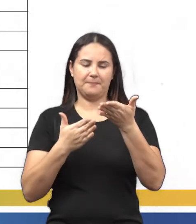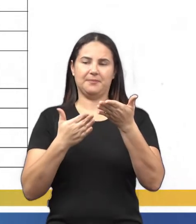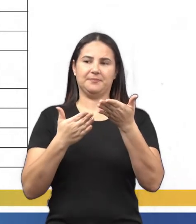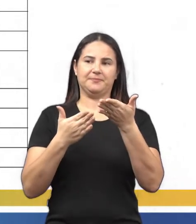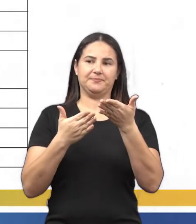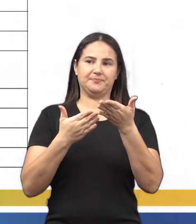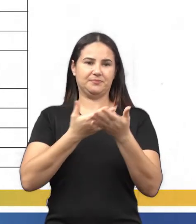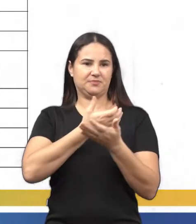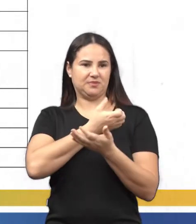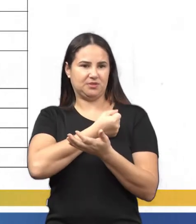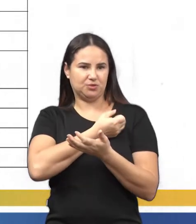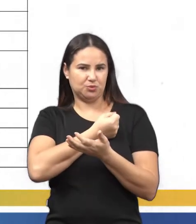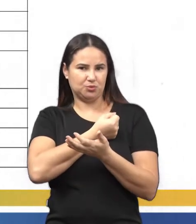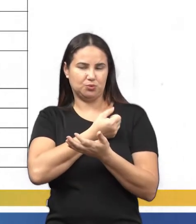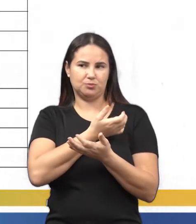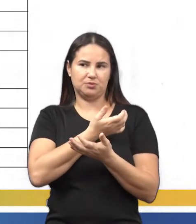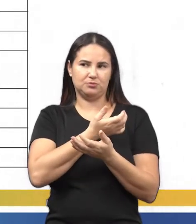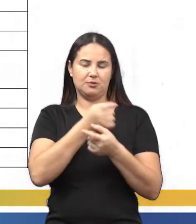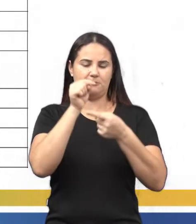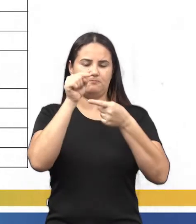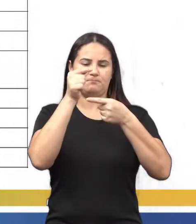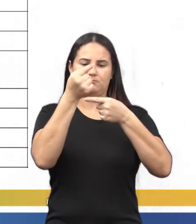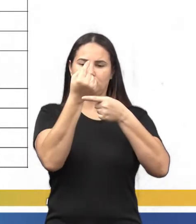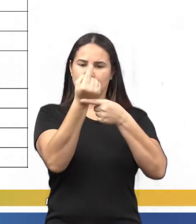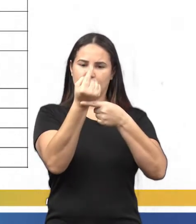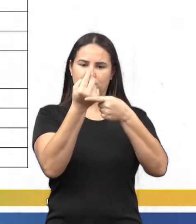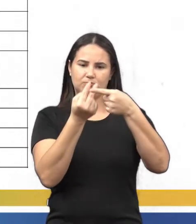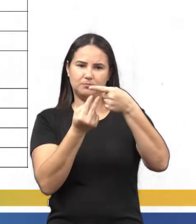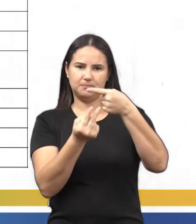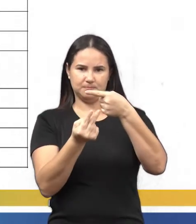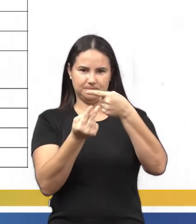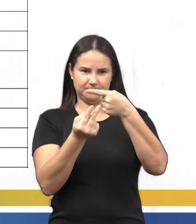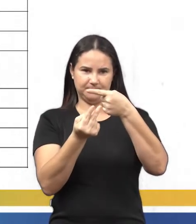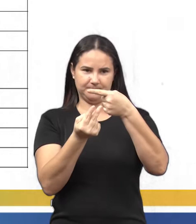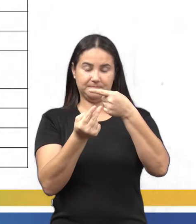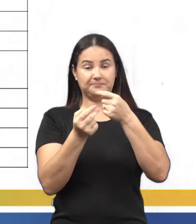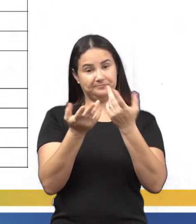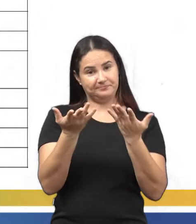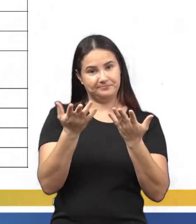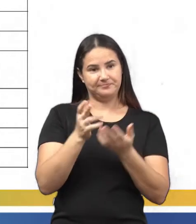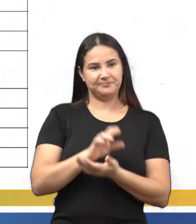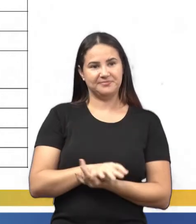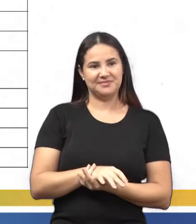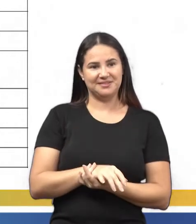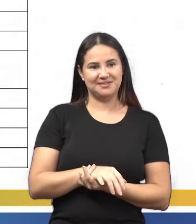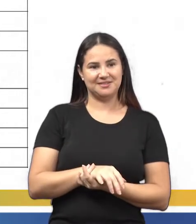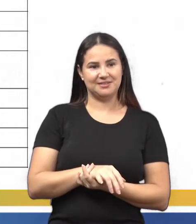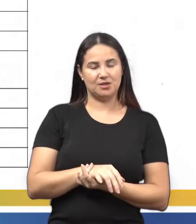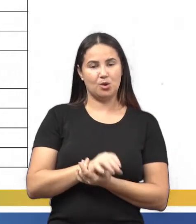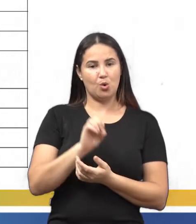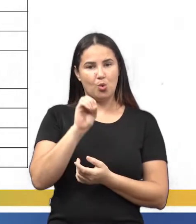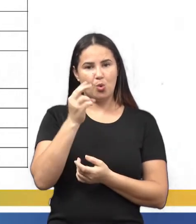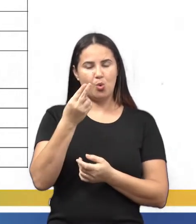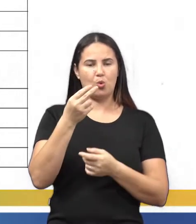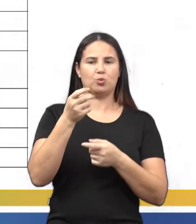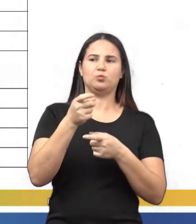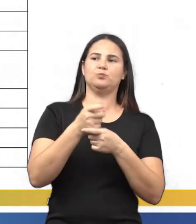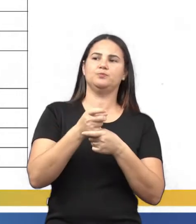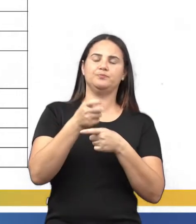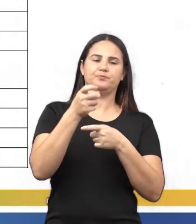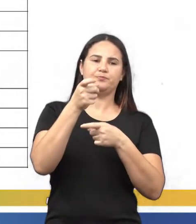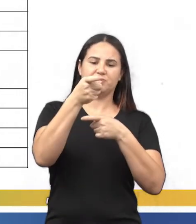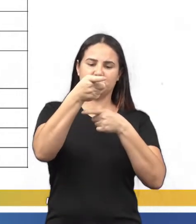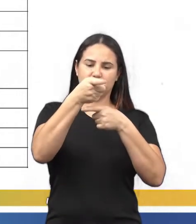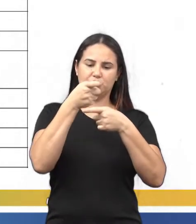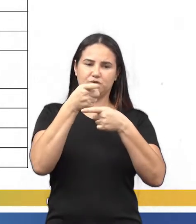metade de um número é um sobre dois. Ou, questão, já que é um número, é um x sobre dois.